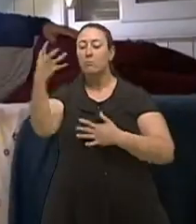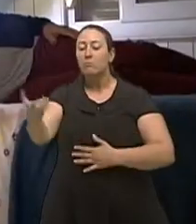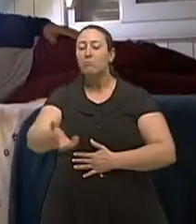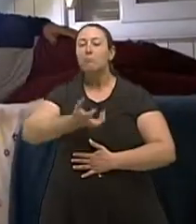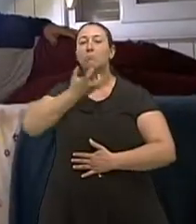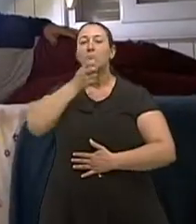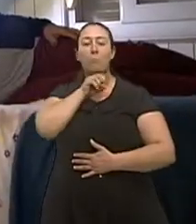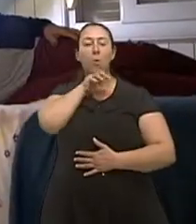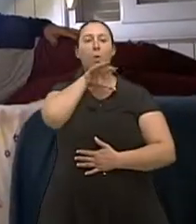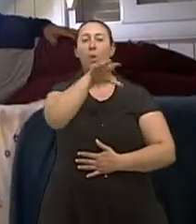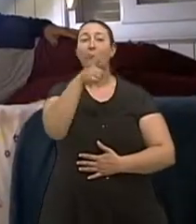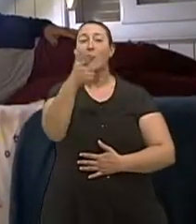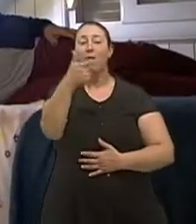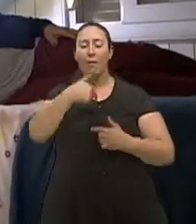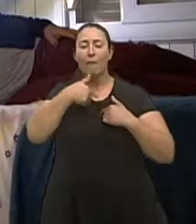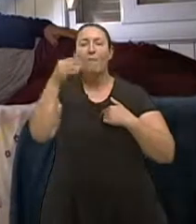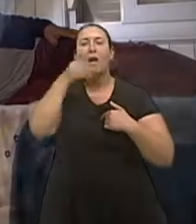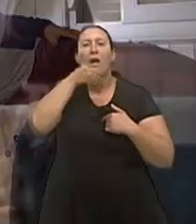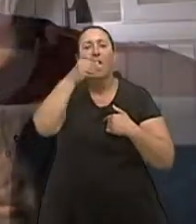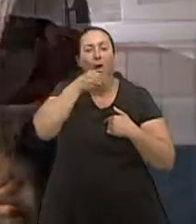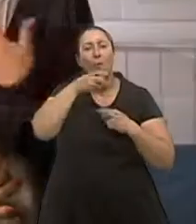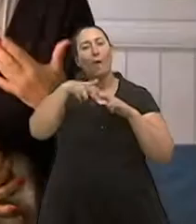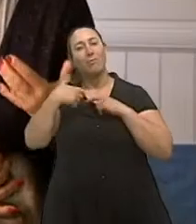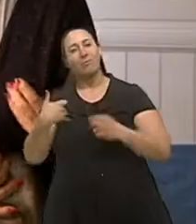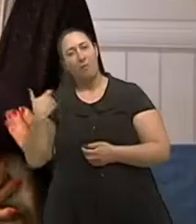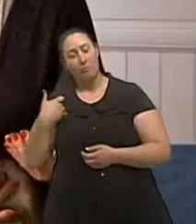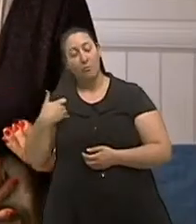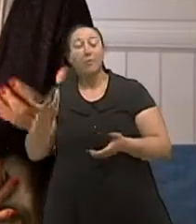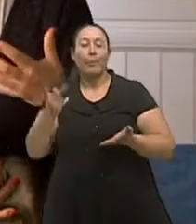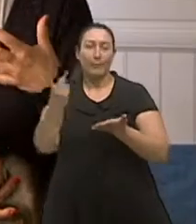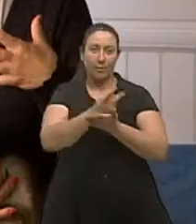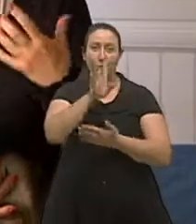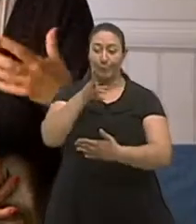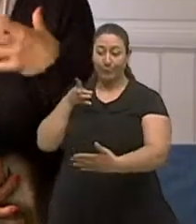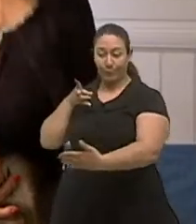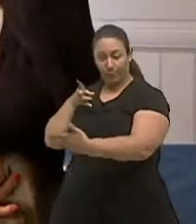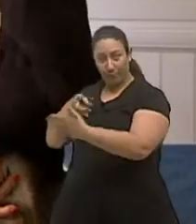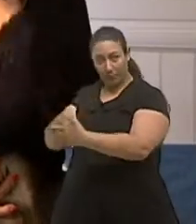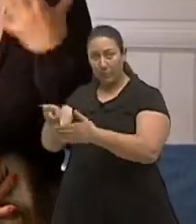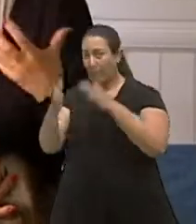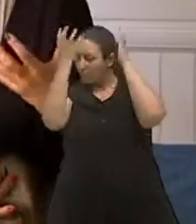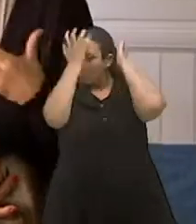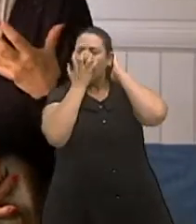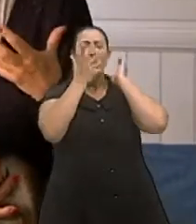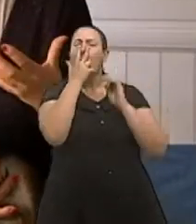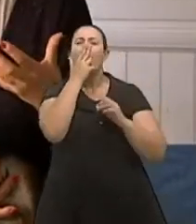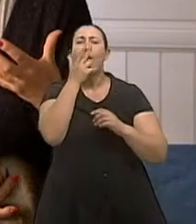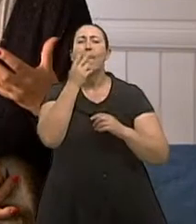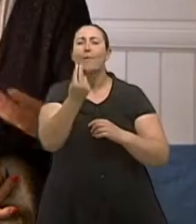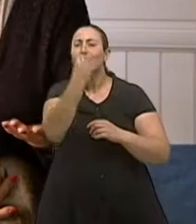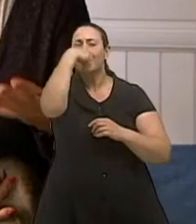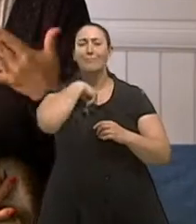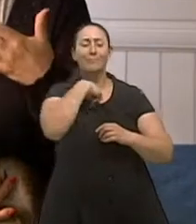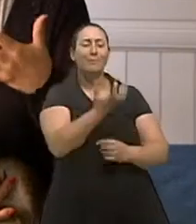O aparelho, o que ele faz? Ele é um aparelho que é ligado à luz. Ele funciona quase como um oxigênio, quase como um